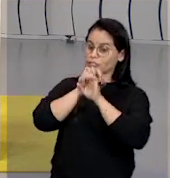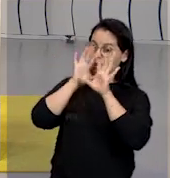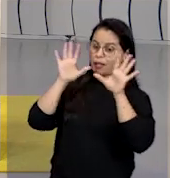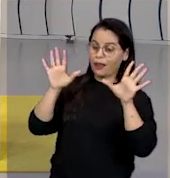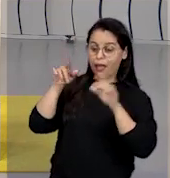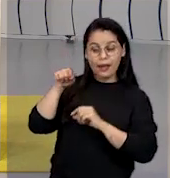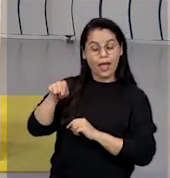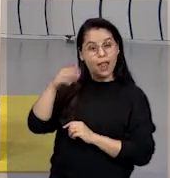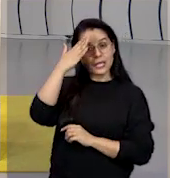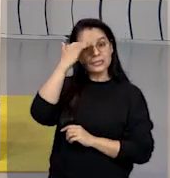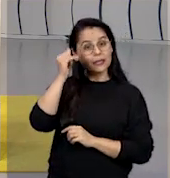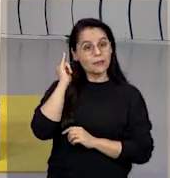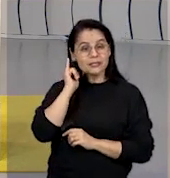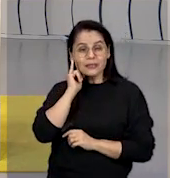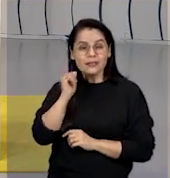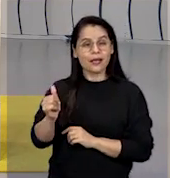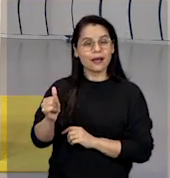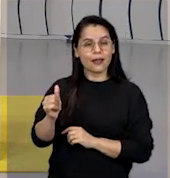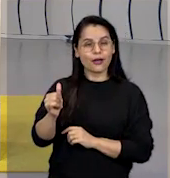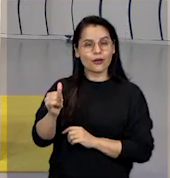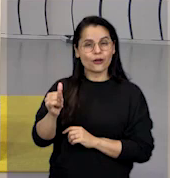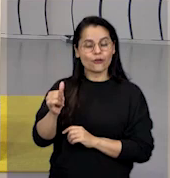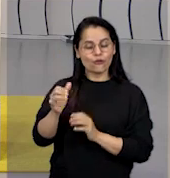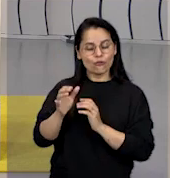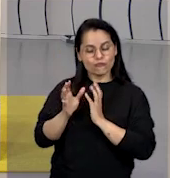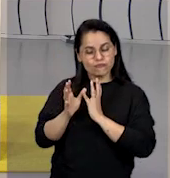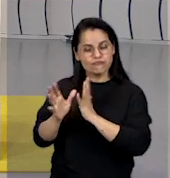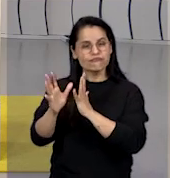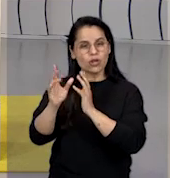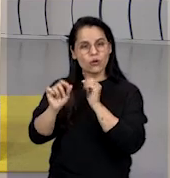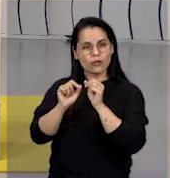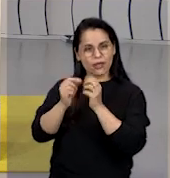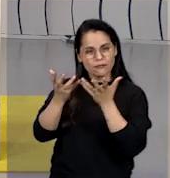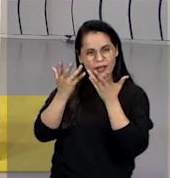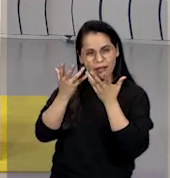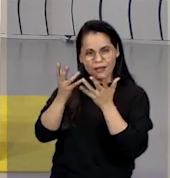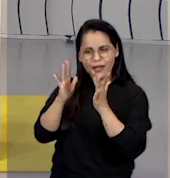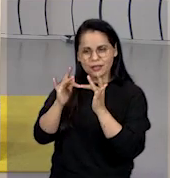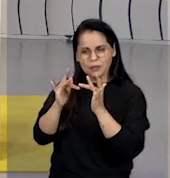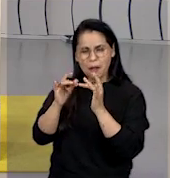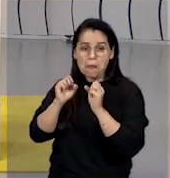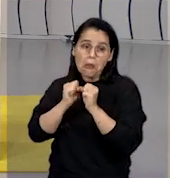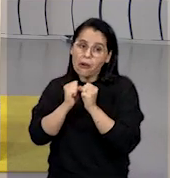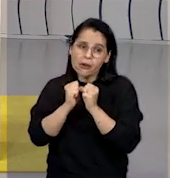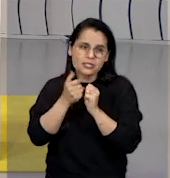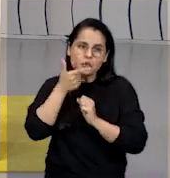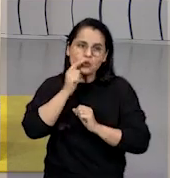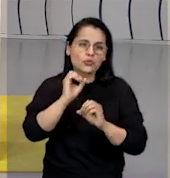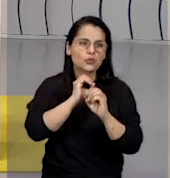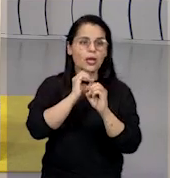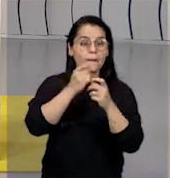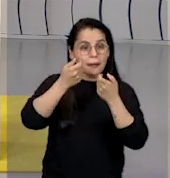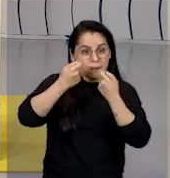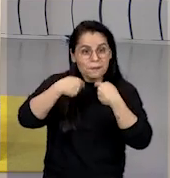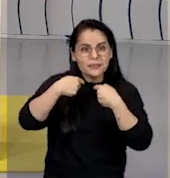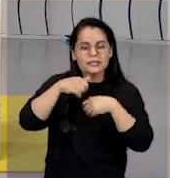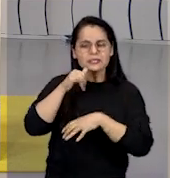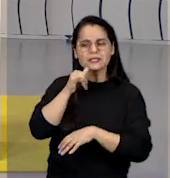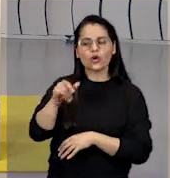claras. Que você declare, que você anuncie aquilo. Pode ser que não dê certo, mas isso precisa ser feito.